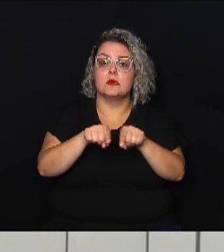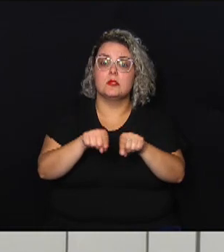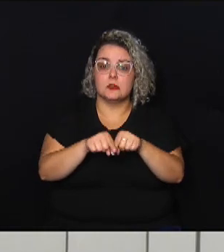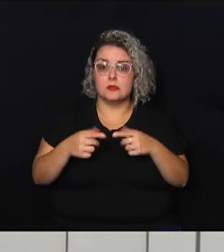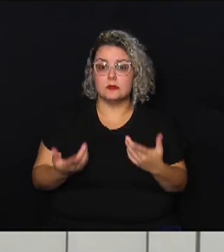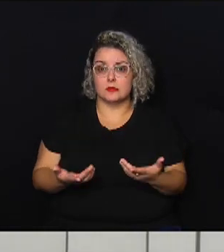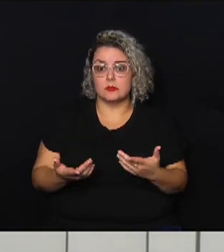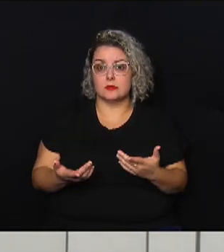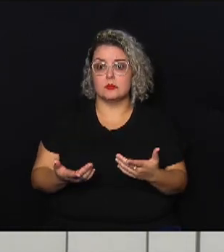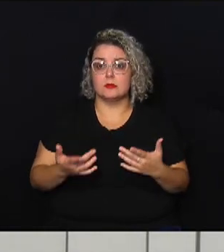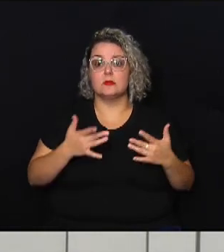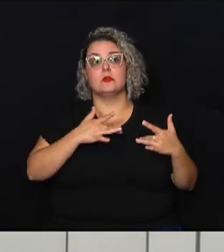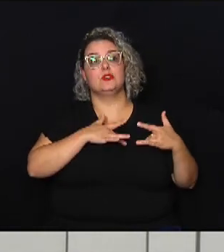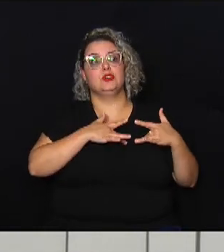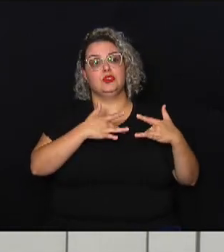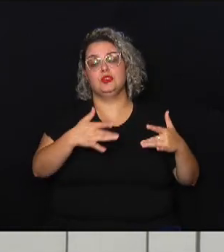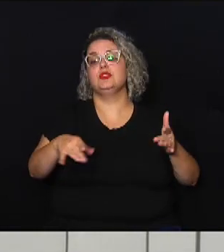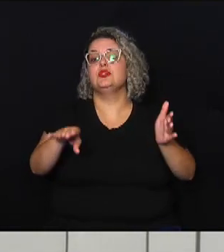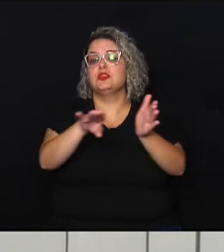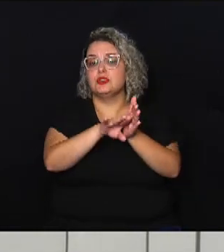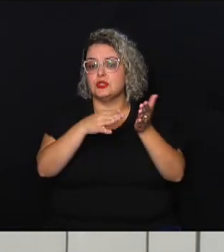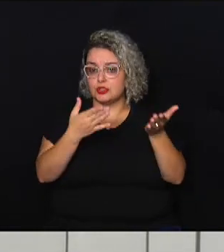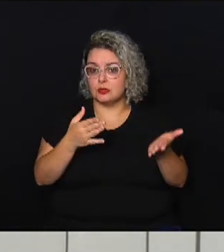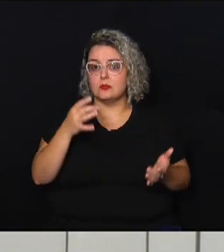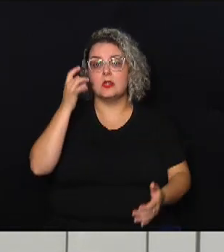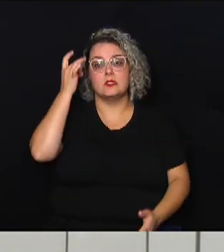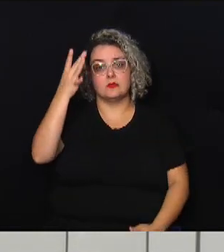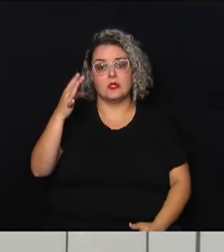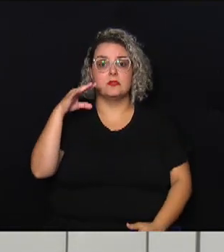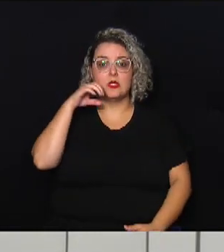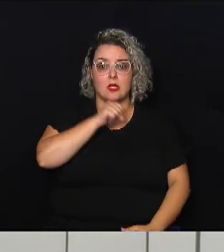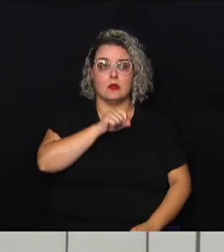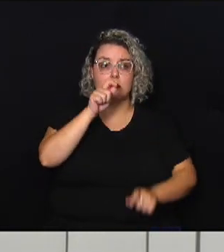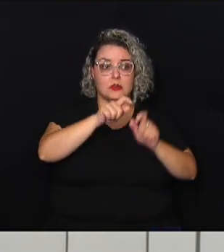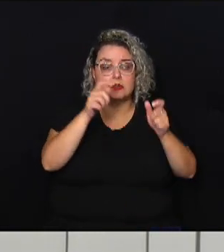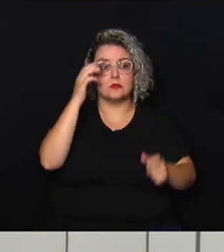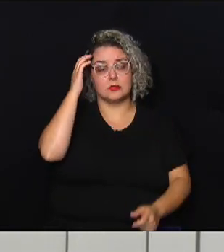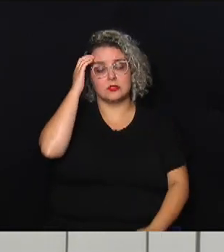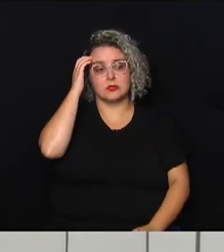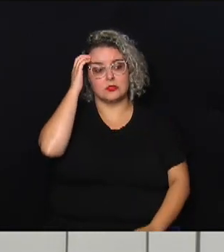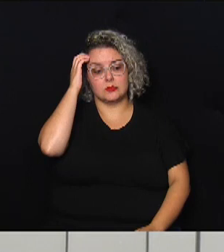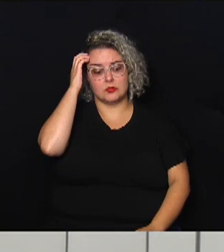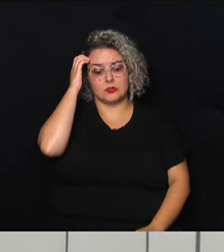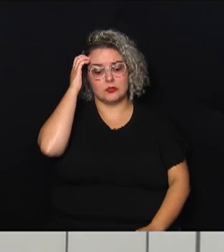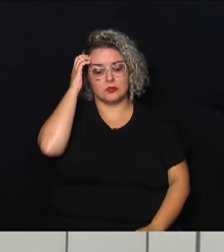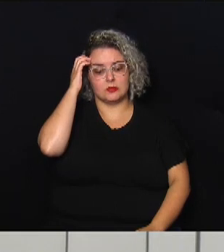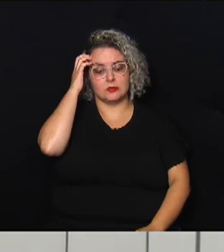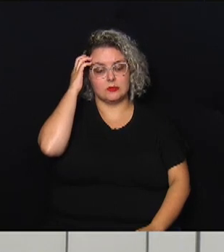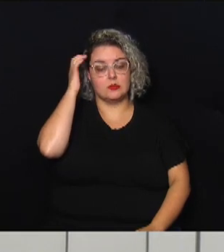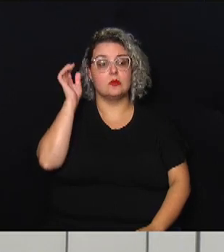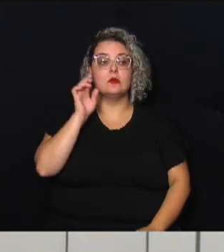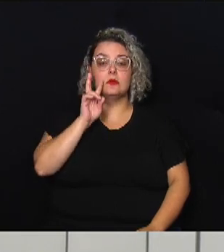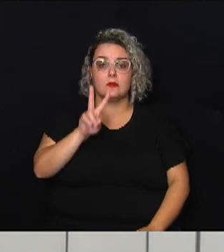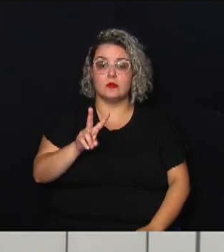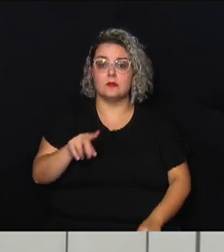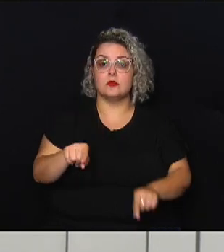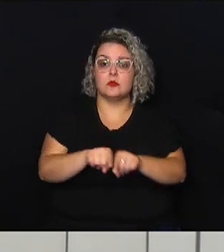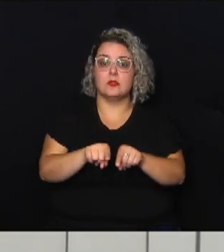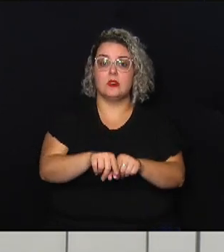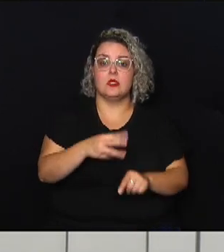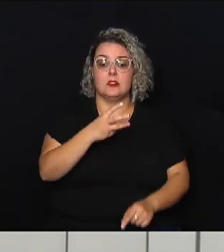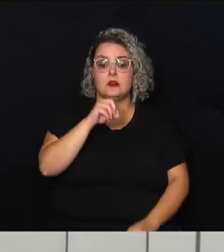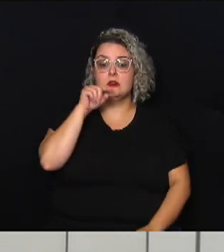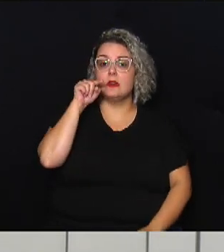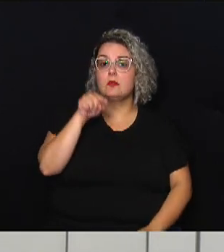essas doações cheguem de forma mais fácil para essas pessoas a gente viu inclusive olha pessoas pagando até 30 mil